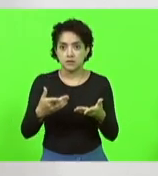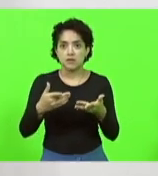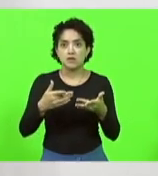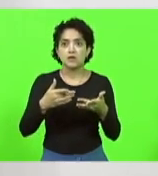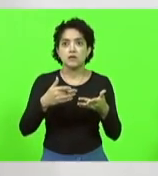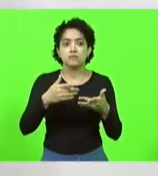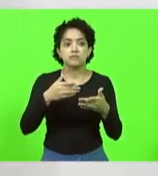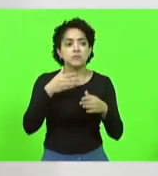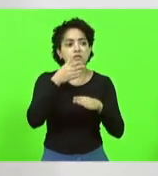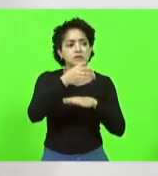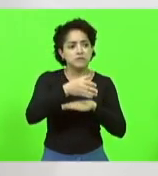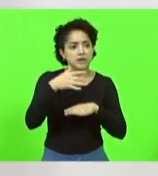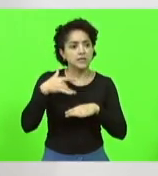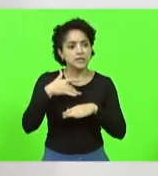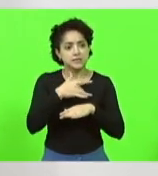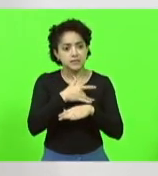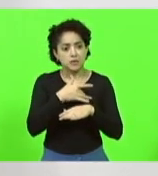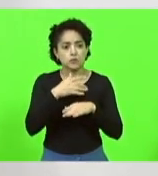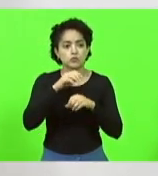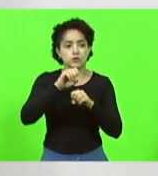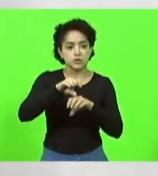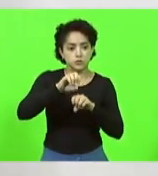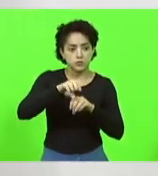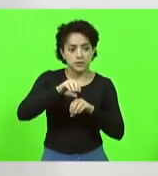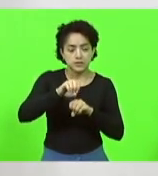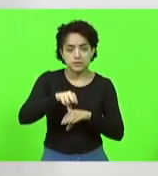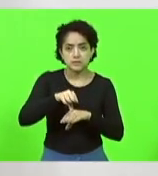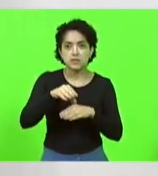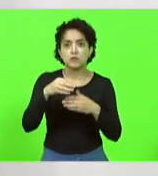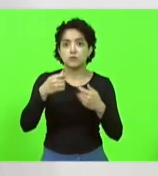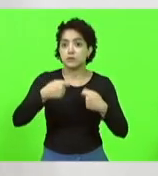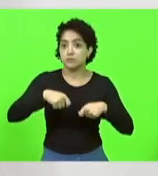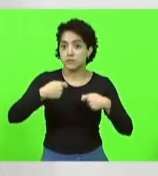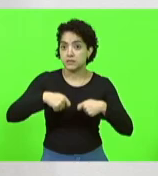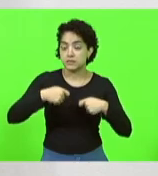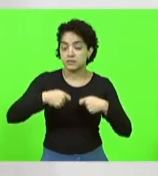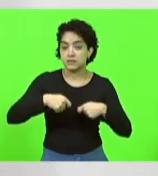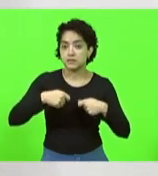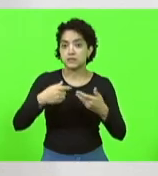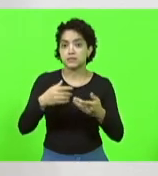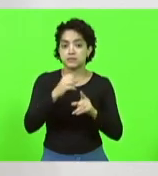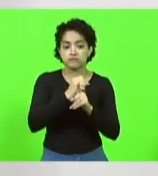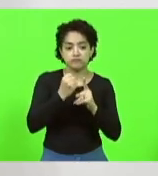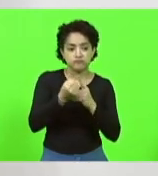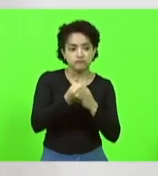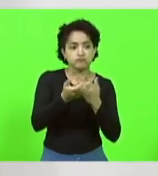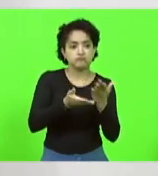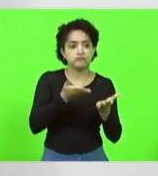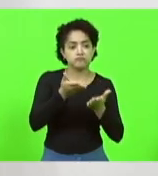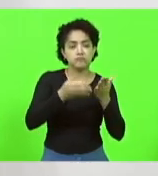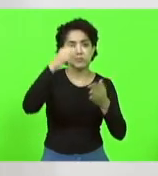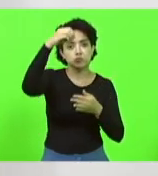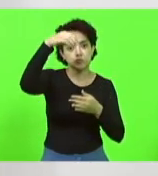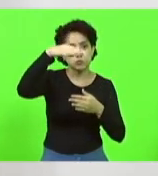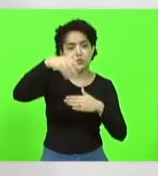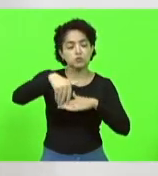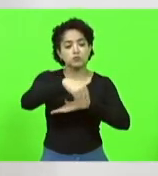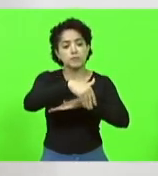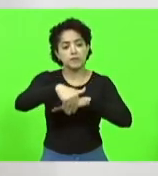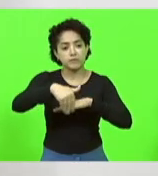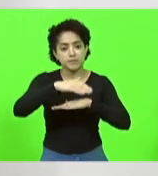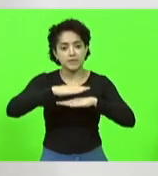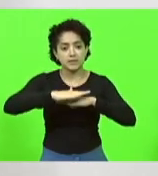serviço da saúde, da educação, da assistência social, da iluminação pública, da pavimentação,